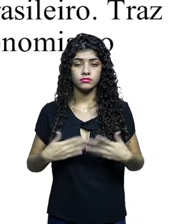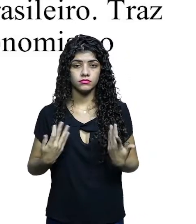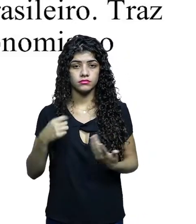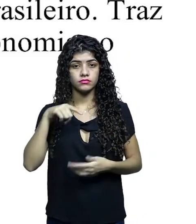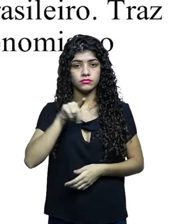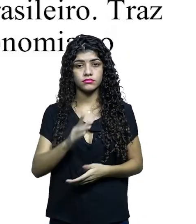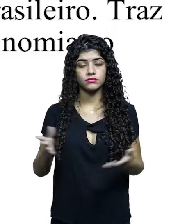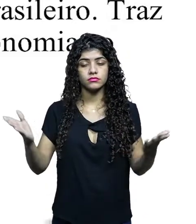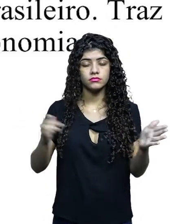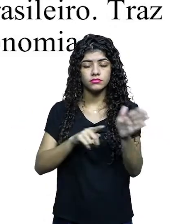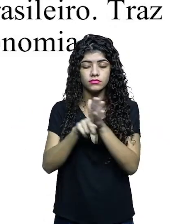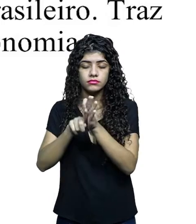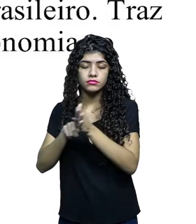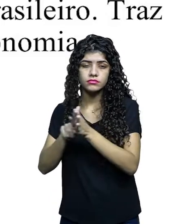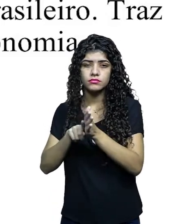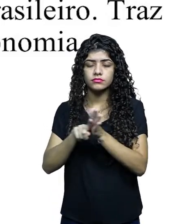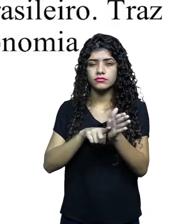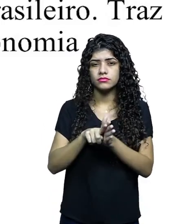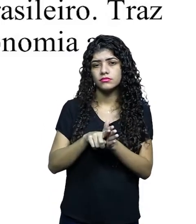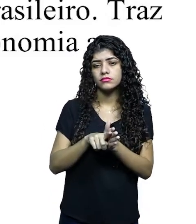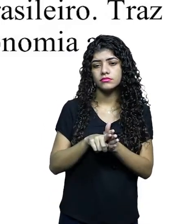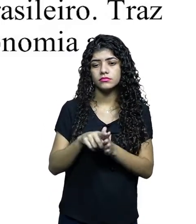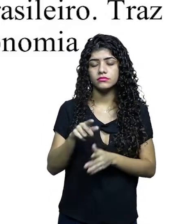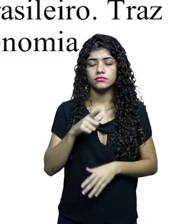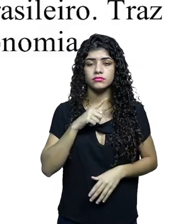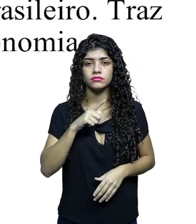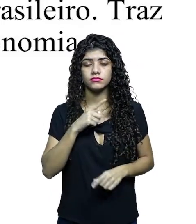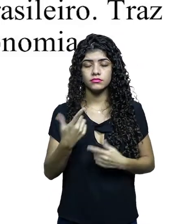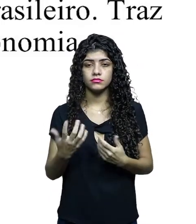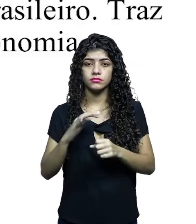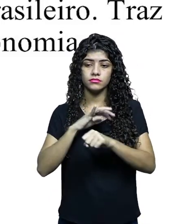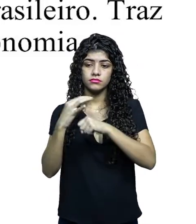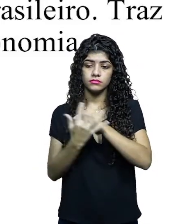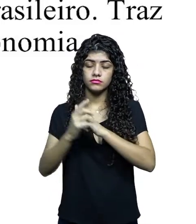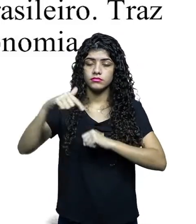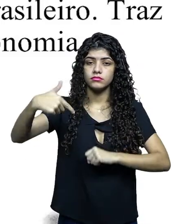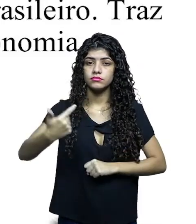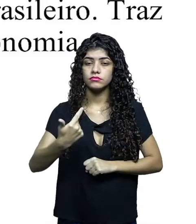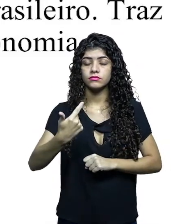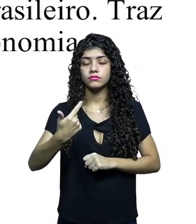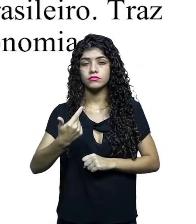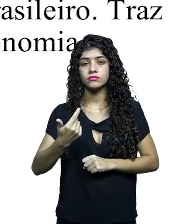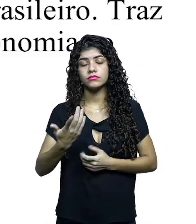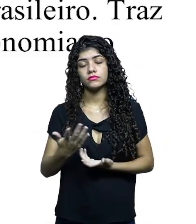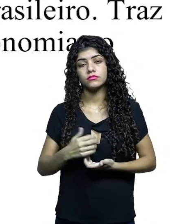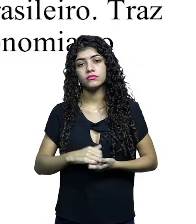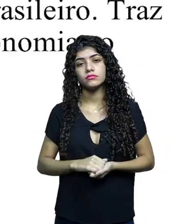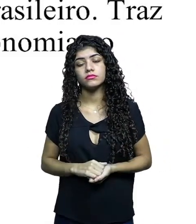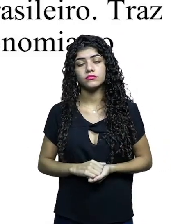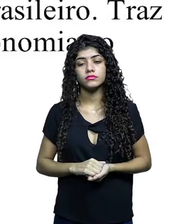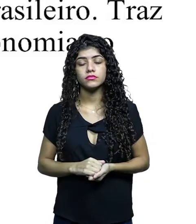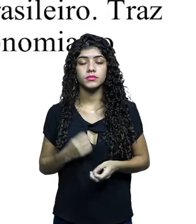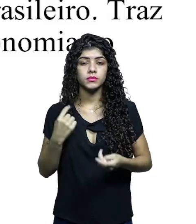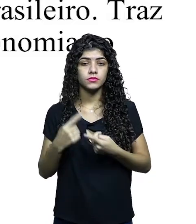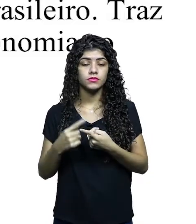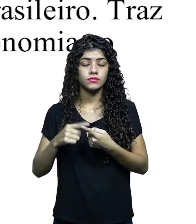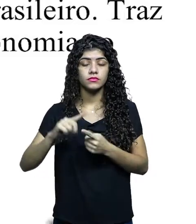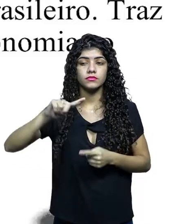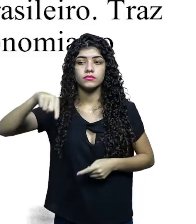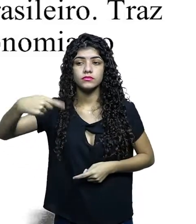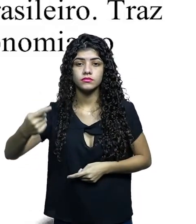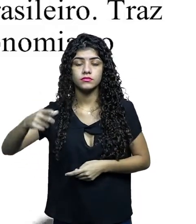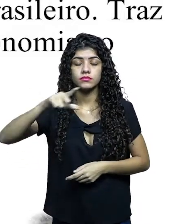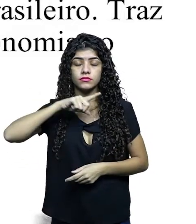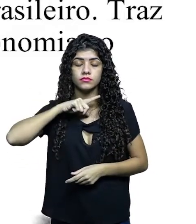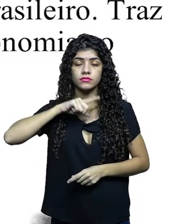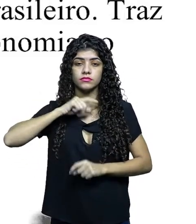vocês agora vão lá pesquisar esse mercado pós-pandemia e vamos para o fórum, tá? Porque